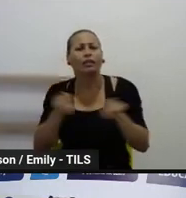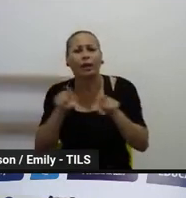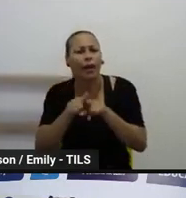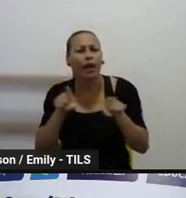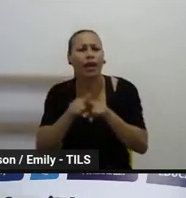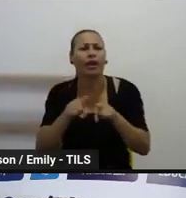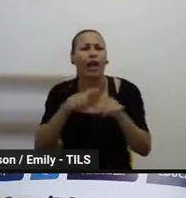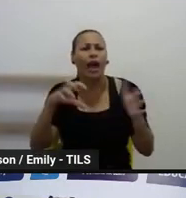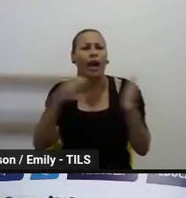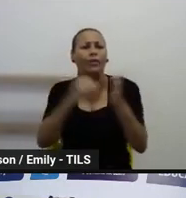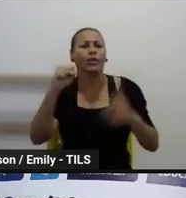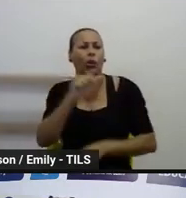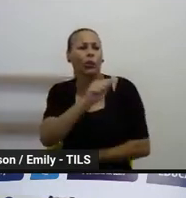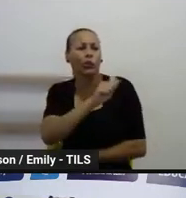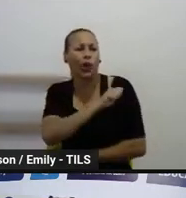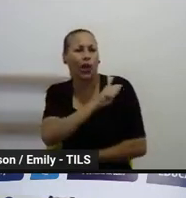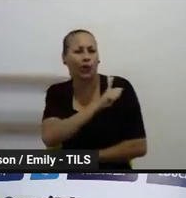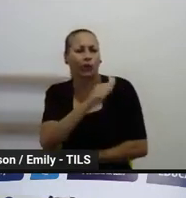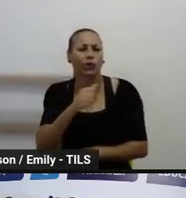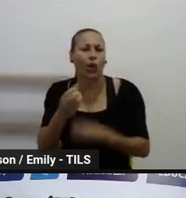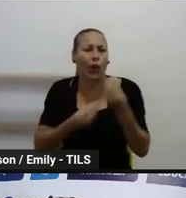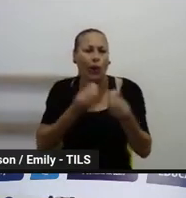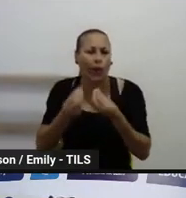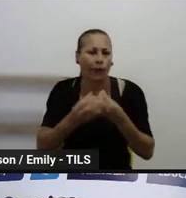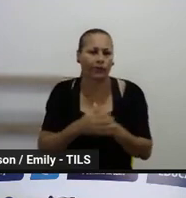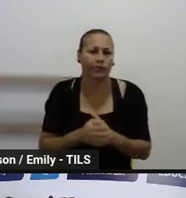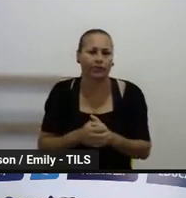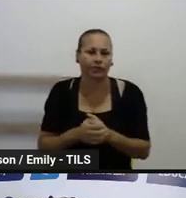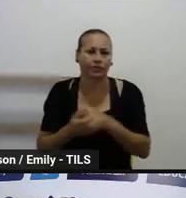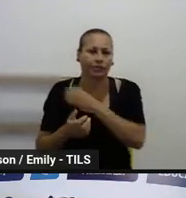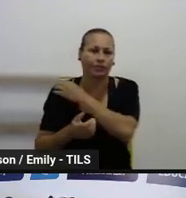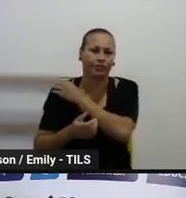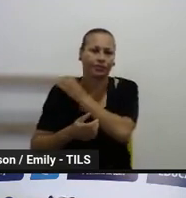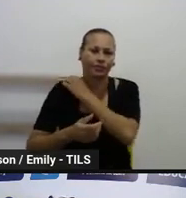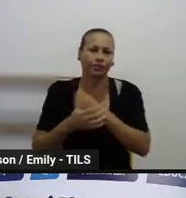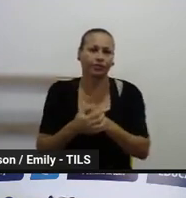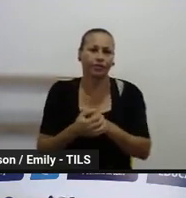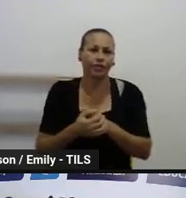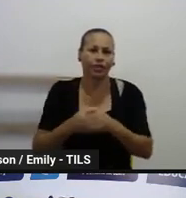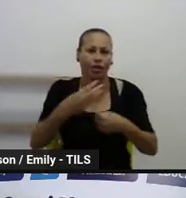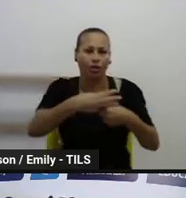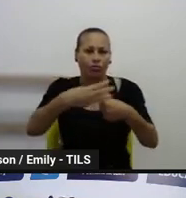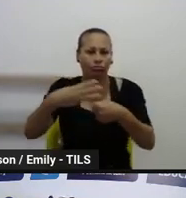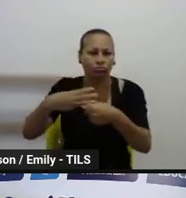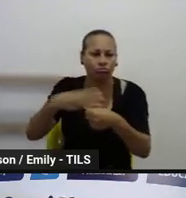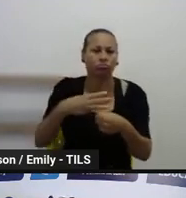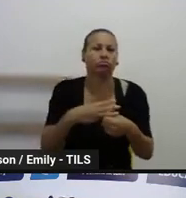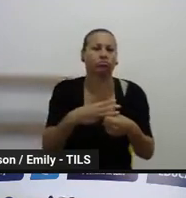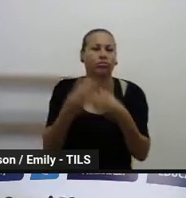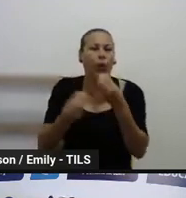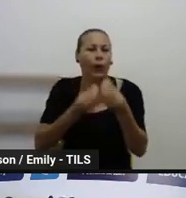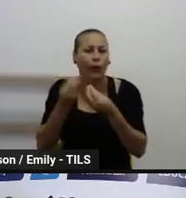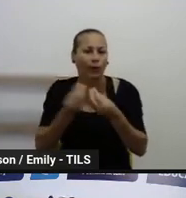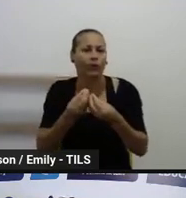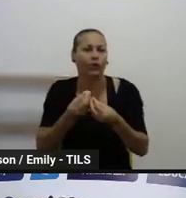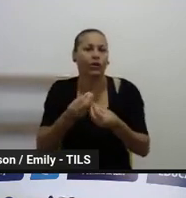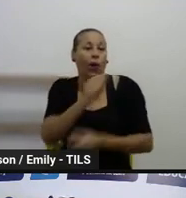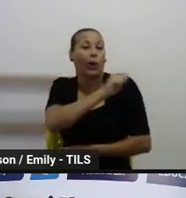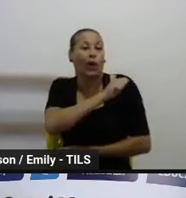matrícula, o edital, a portaria de matrícula da rede prever essa questão dos estudantes